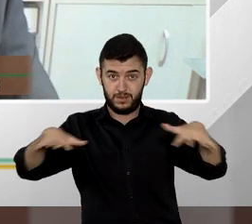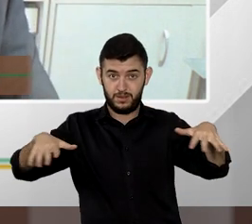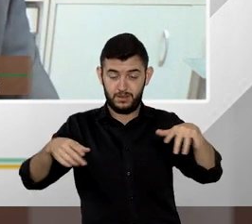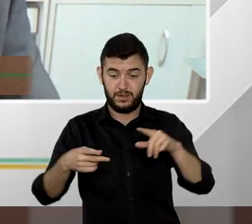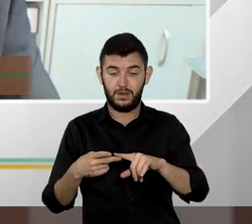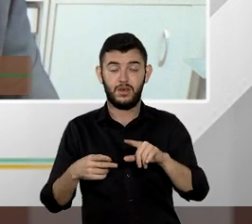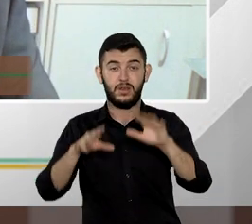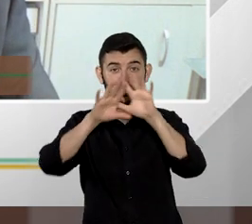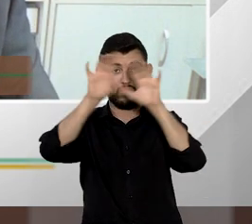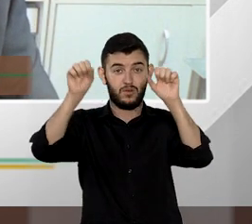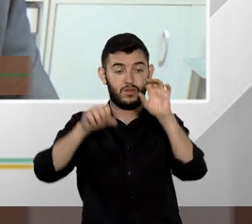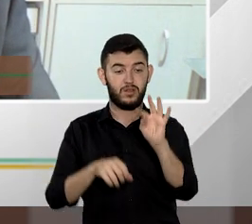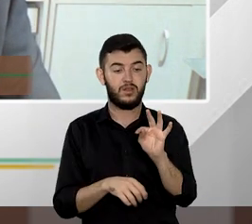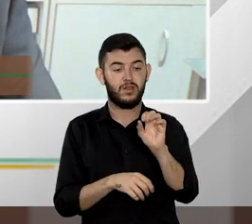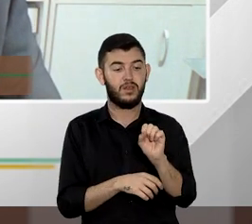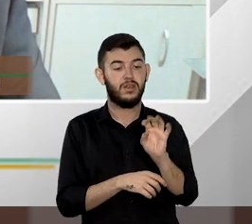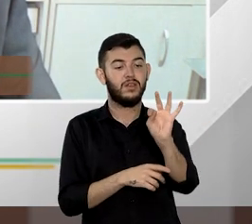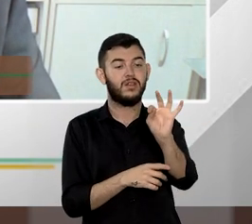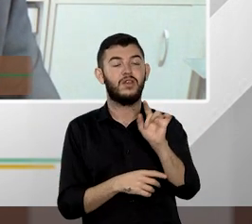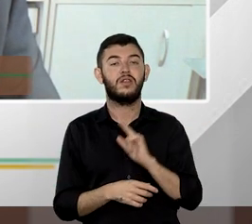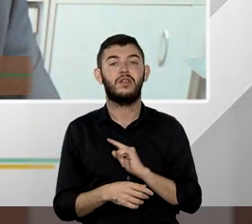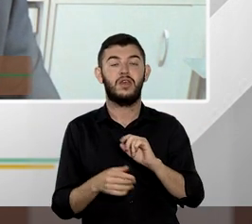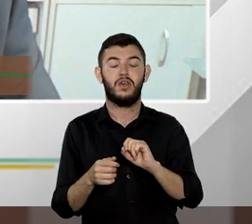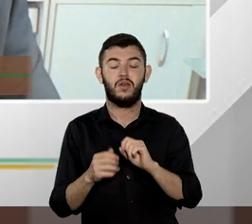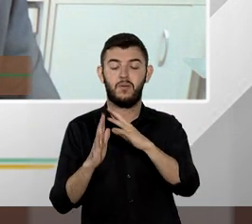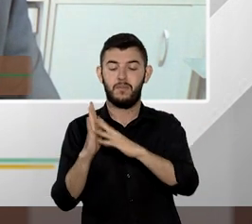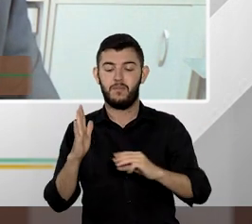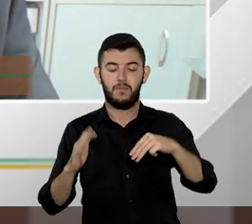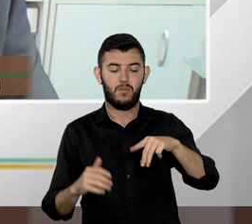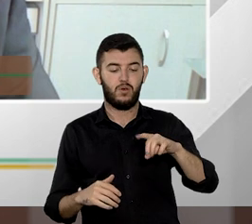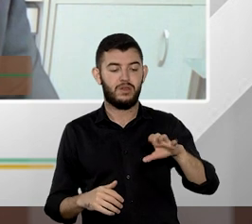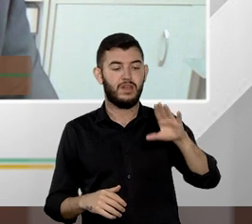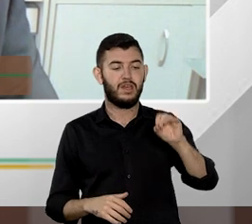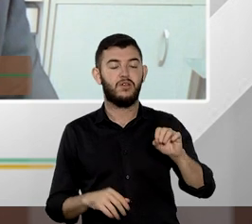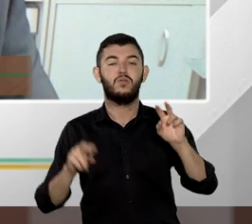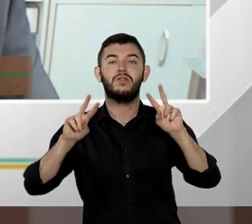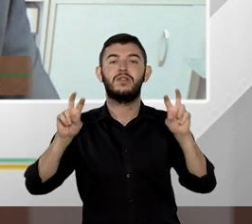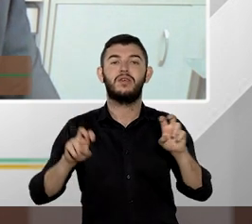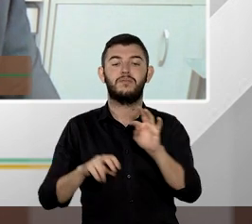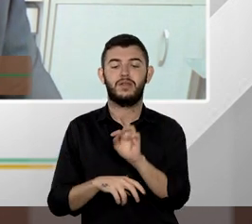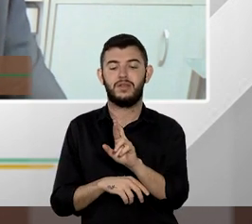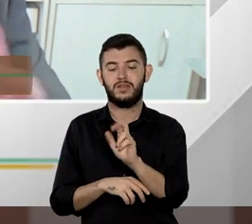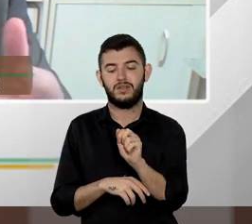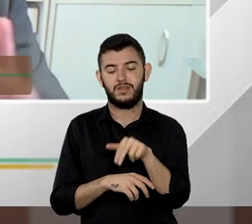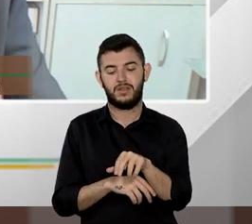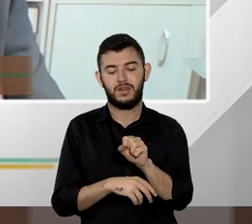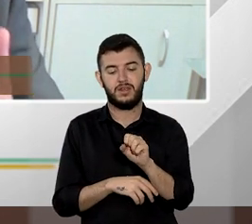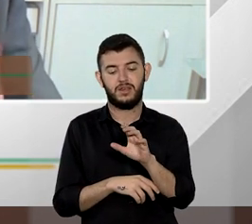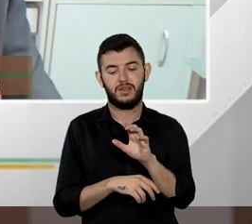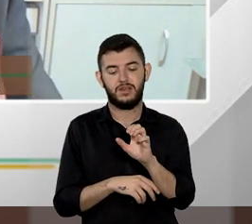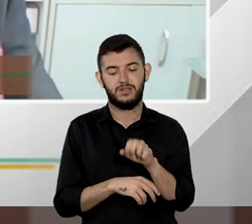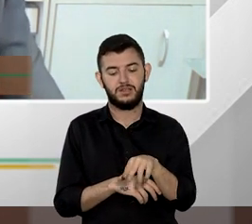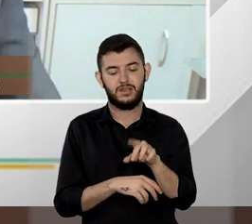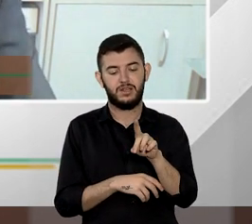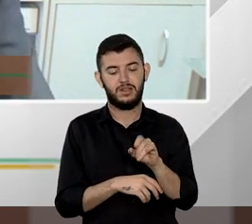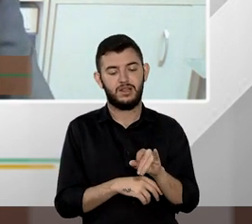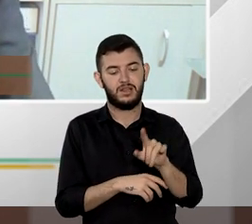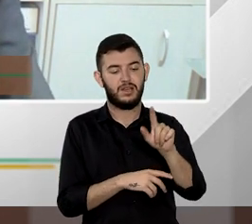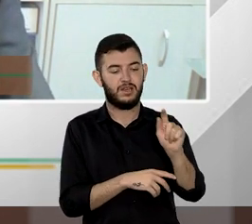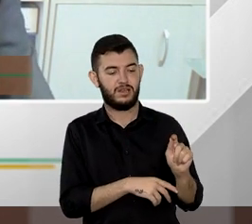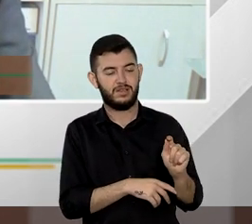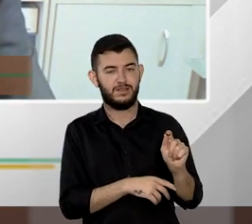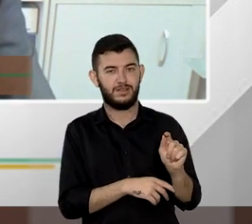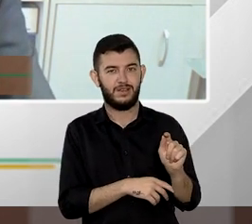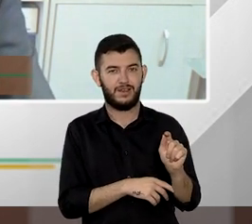o modelo da transcendência ele é muito mais voltado a casos concretos então os ministros caso a caso vão negando